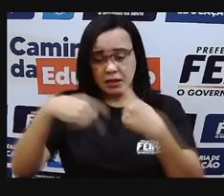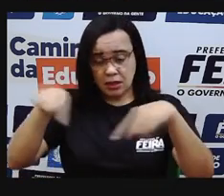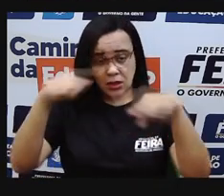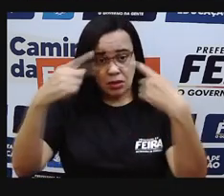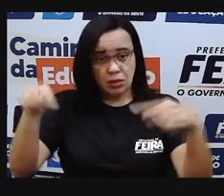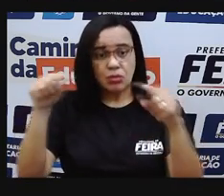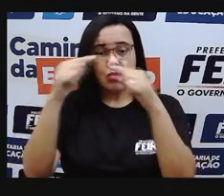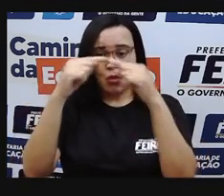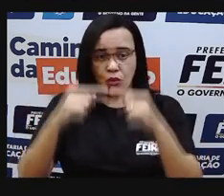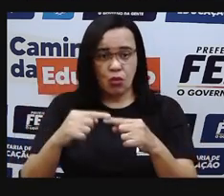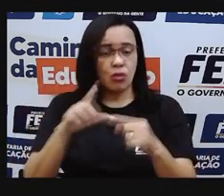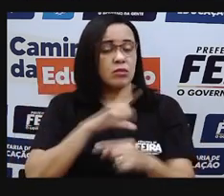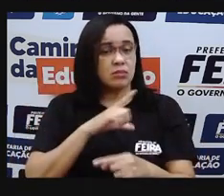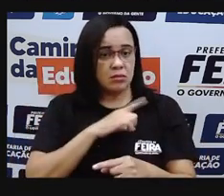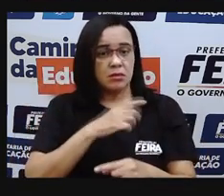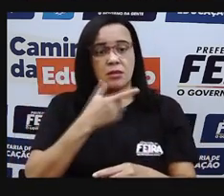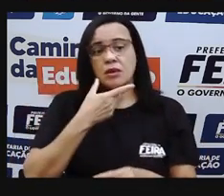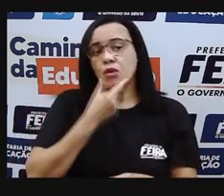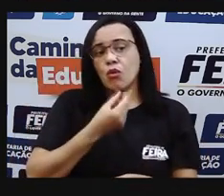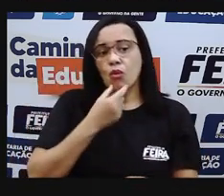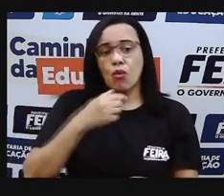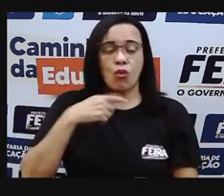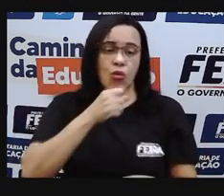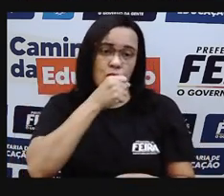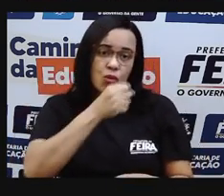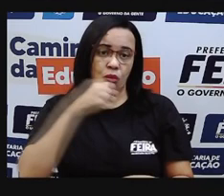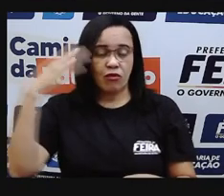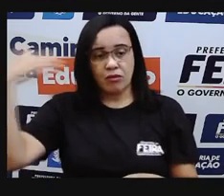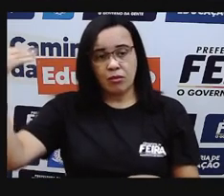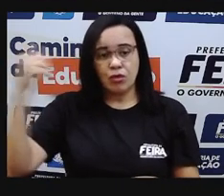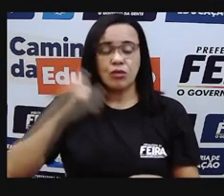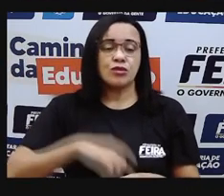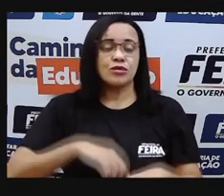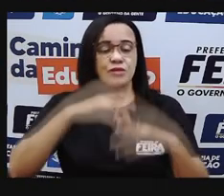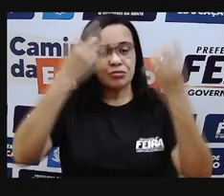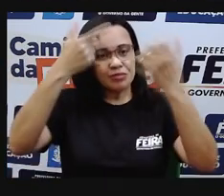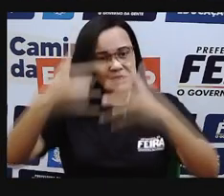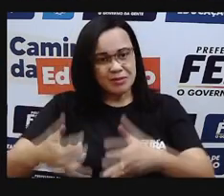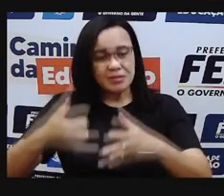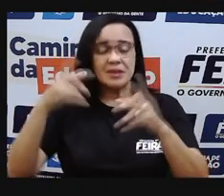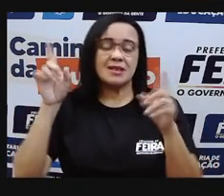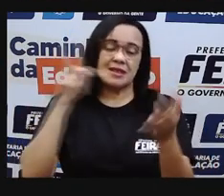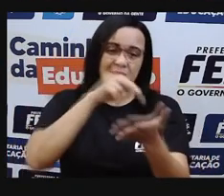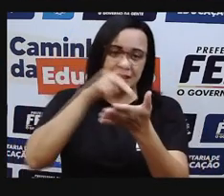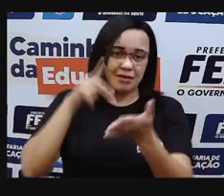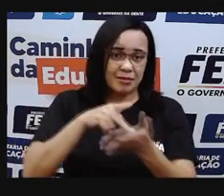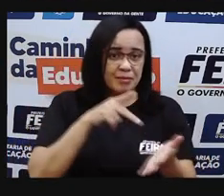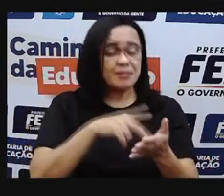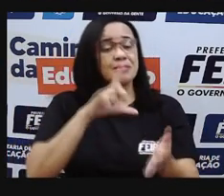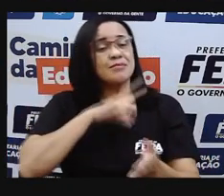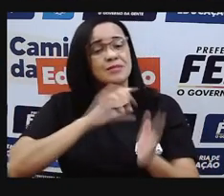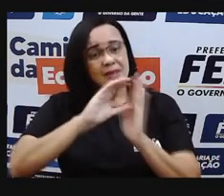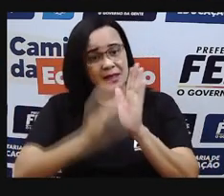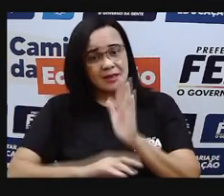Toquinho traz, e que elas são verdadeiras, né? E que elas têm